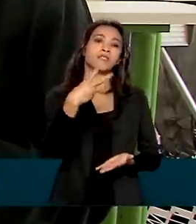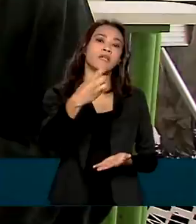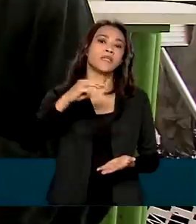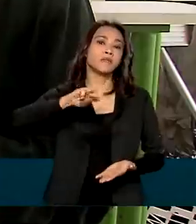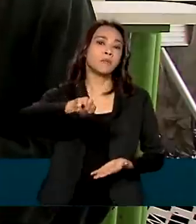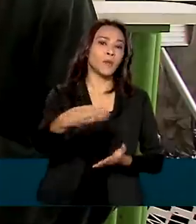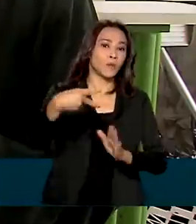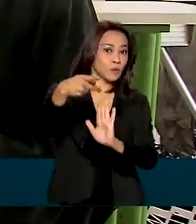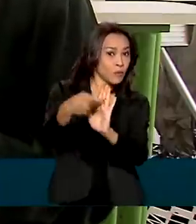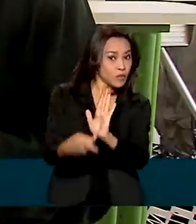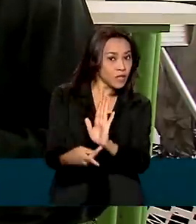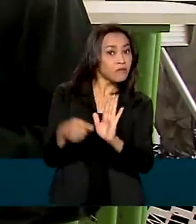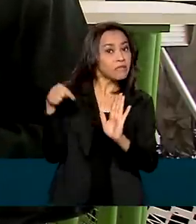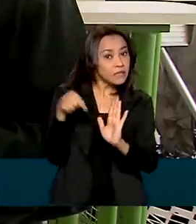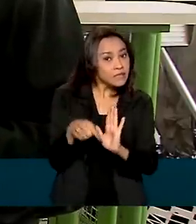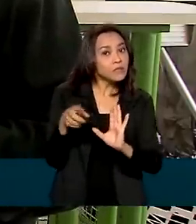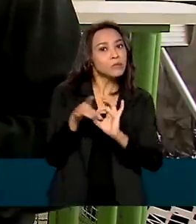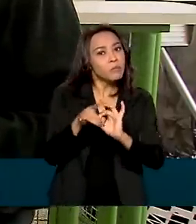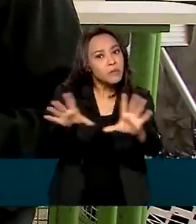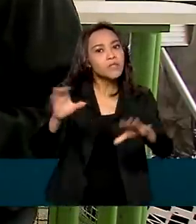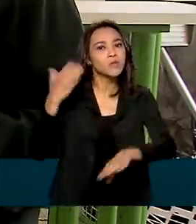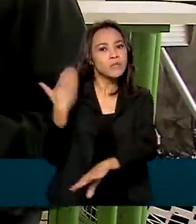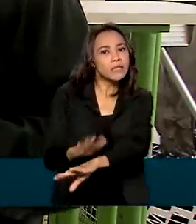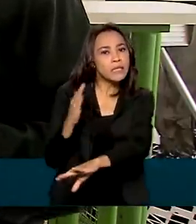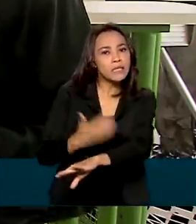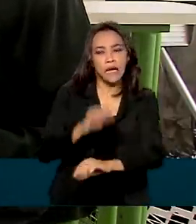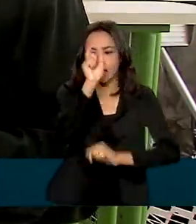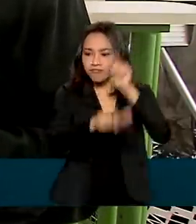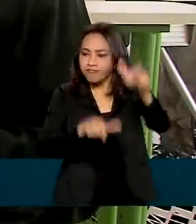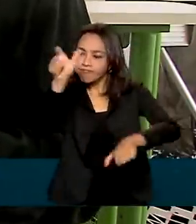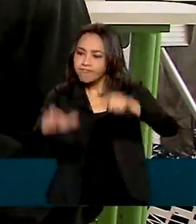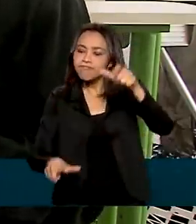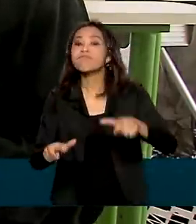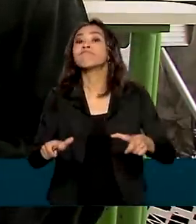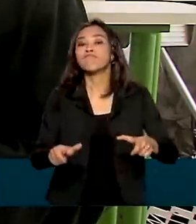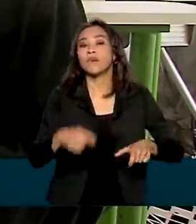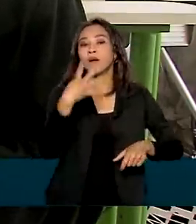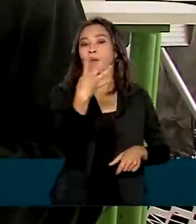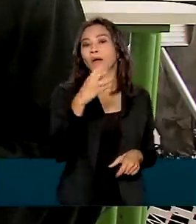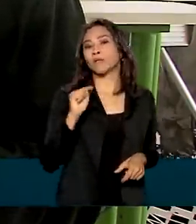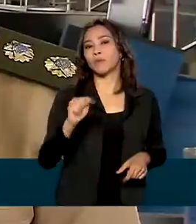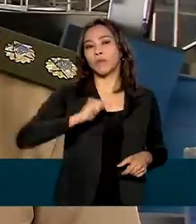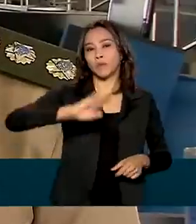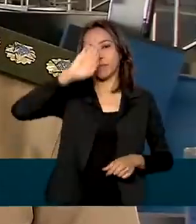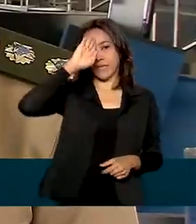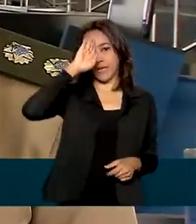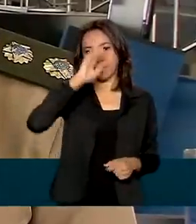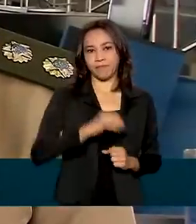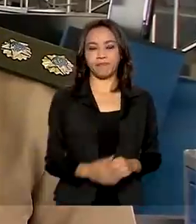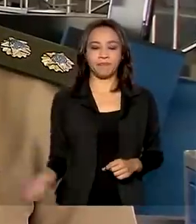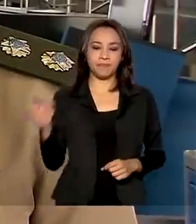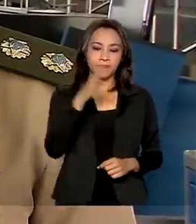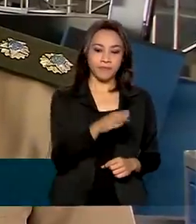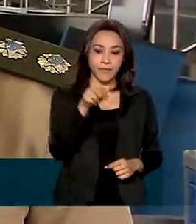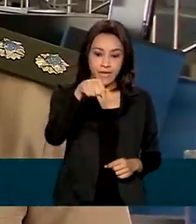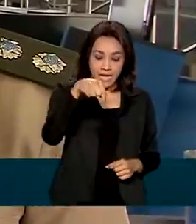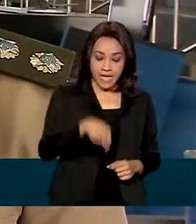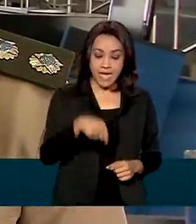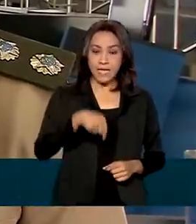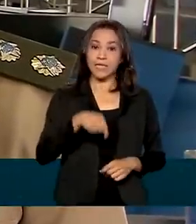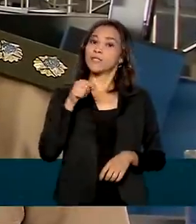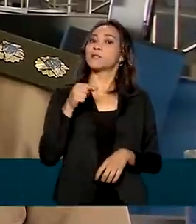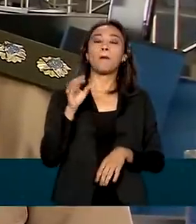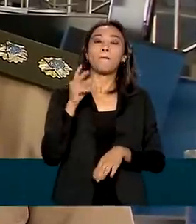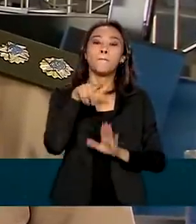projeto, o que possibilitou capacitar aproximadamente 4 mil militares. Esse projeto tem um